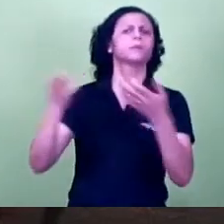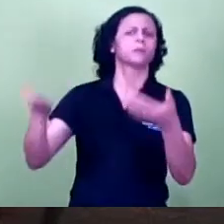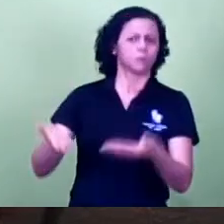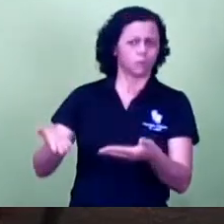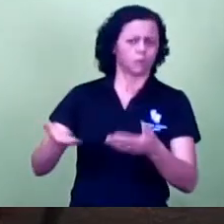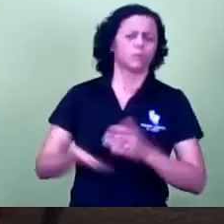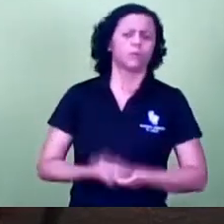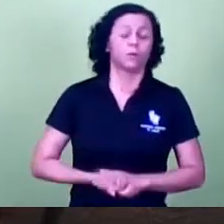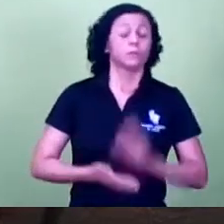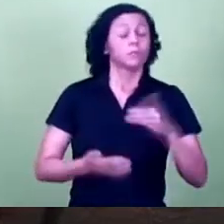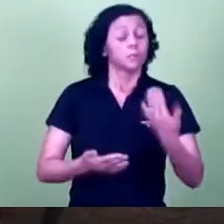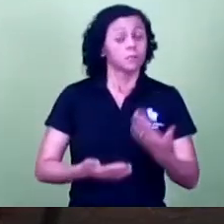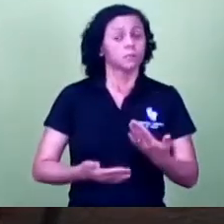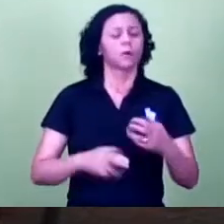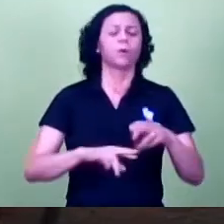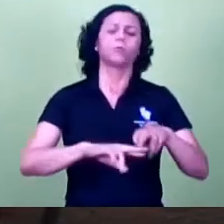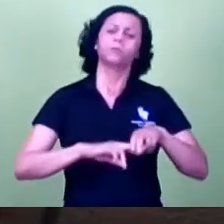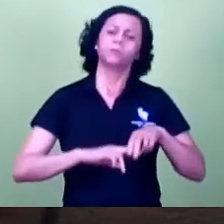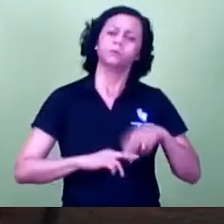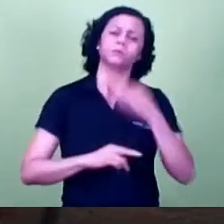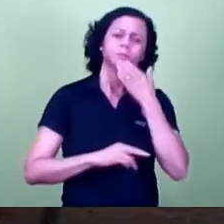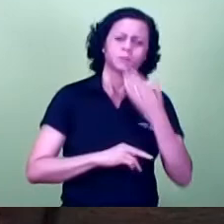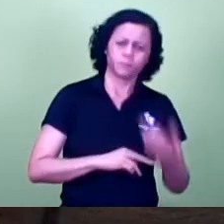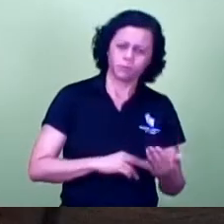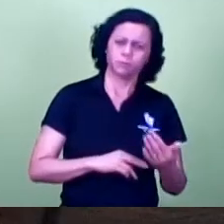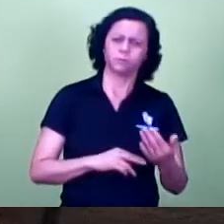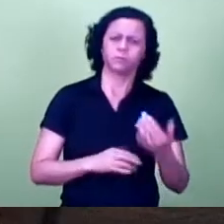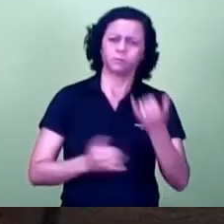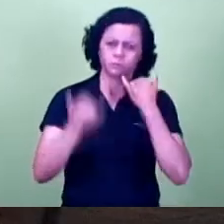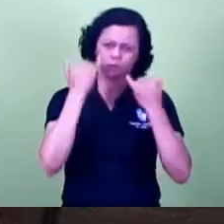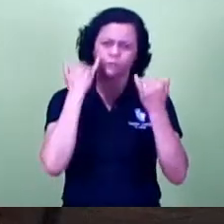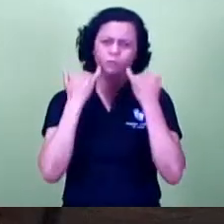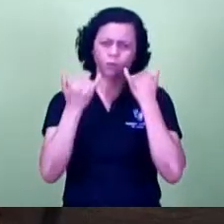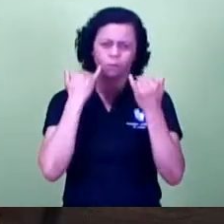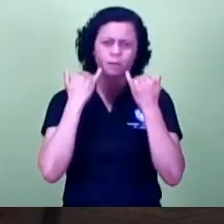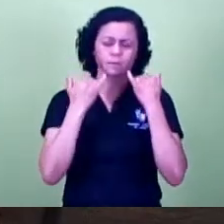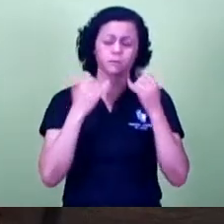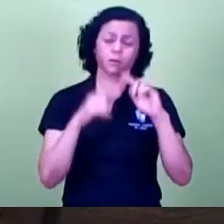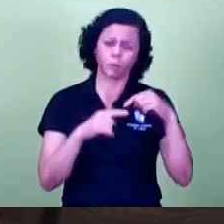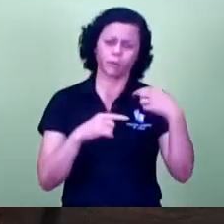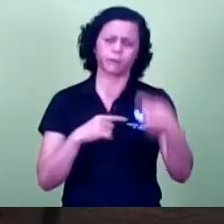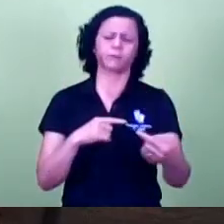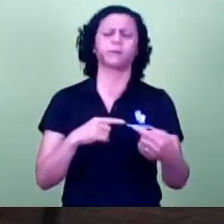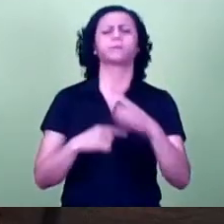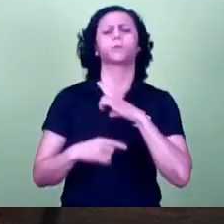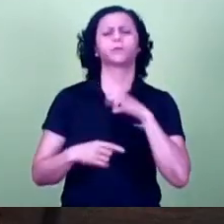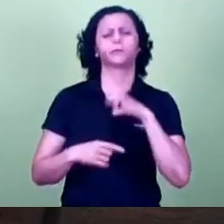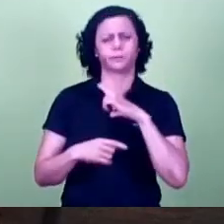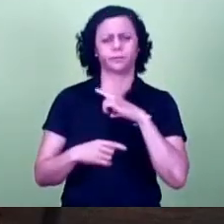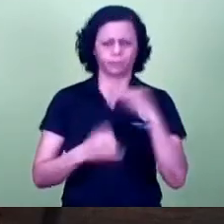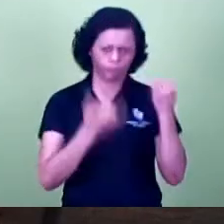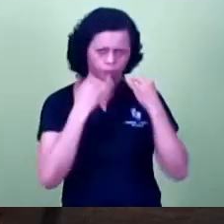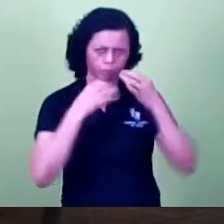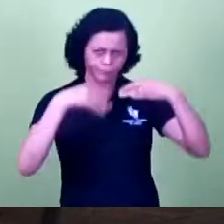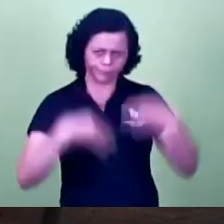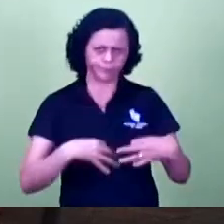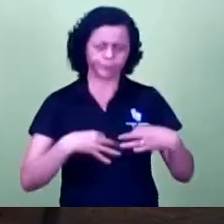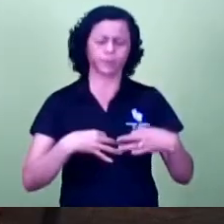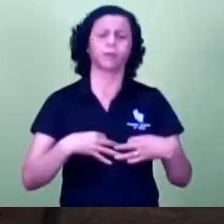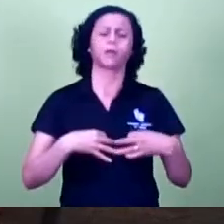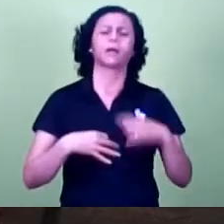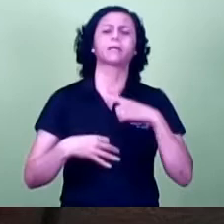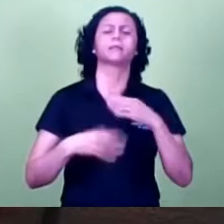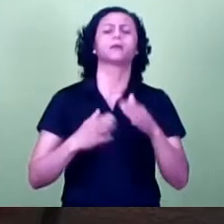entrando com esse pedido de informação para logo em seguida, assim que a gente obtiver, a gente entrar e ir com outro